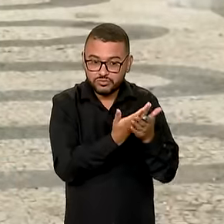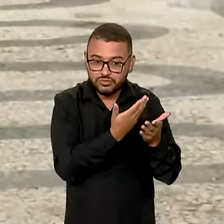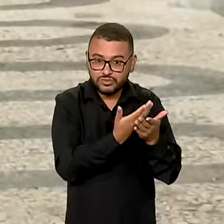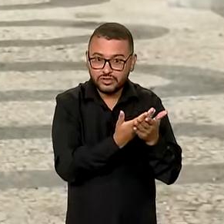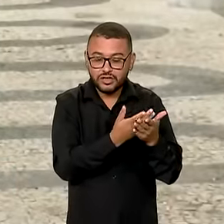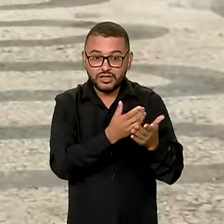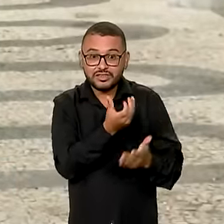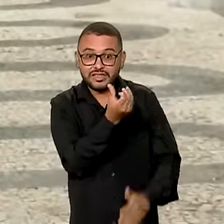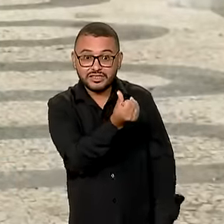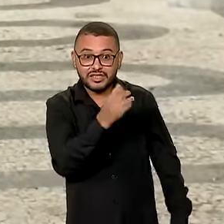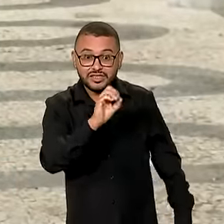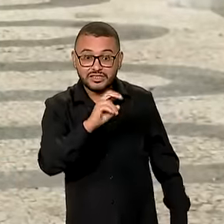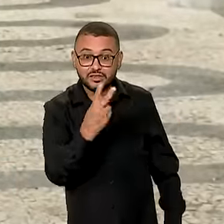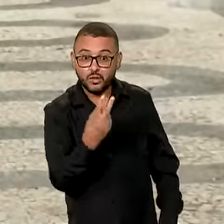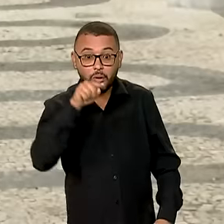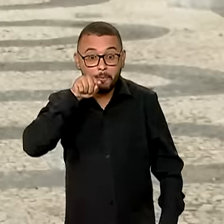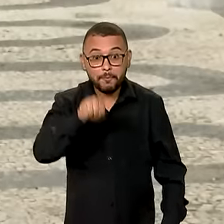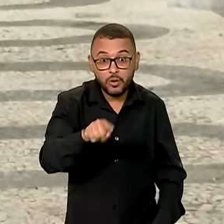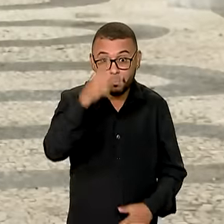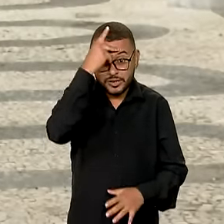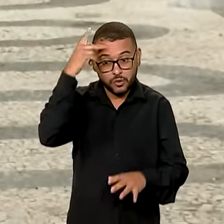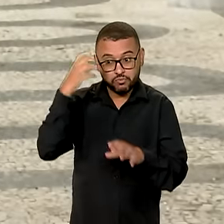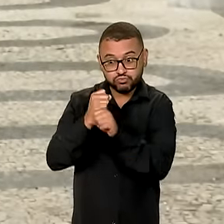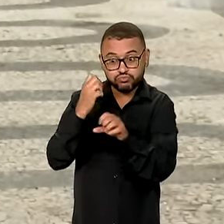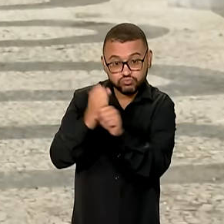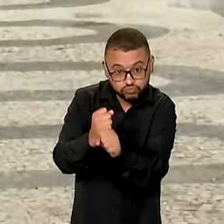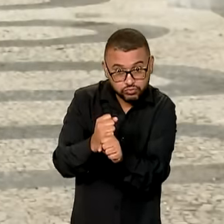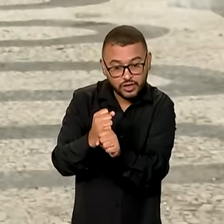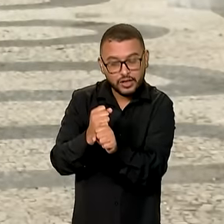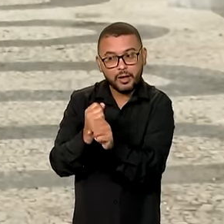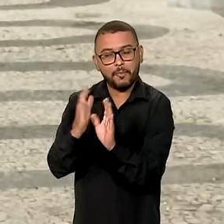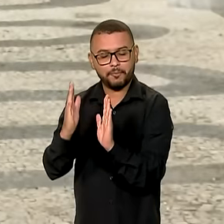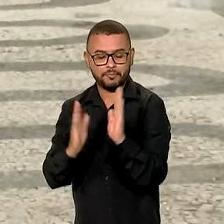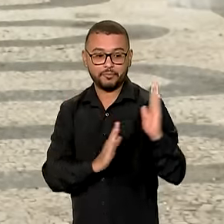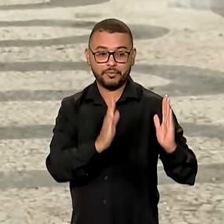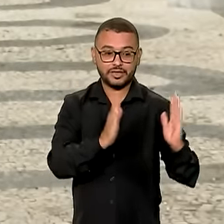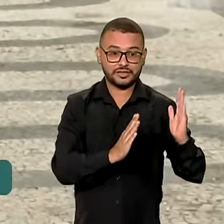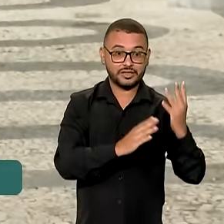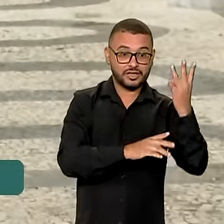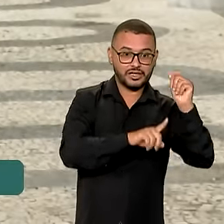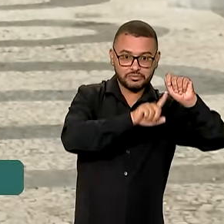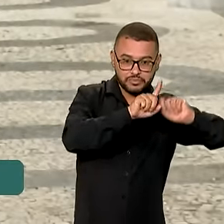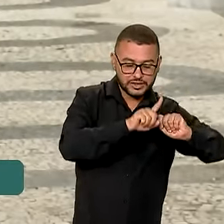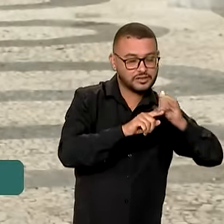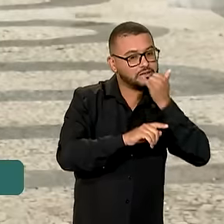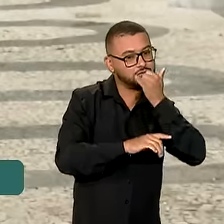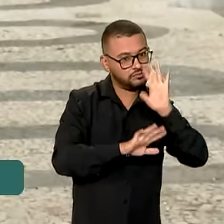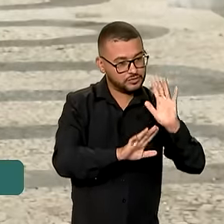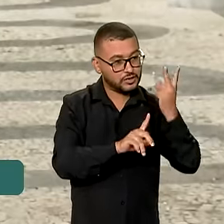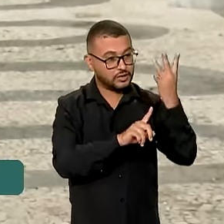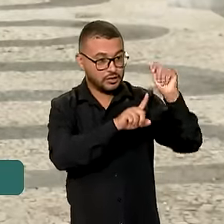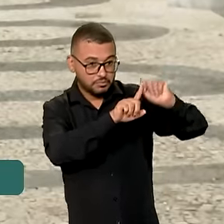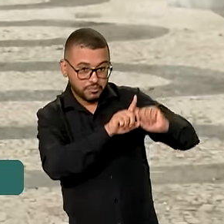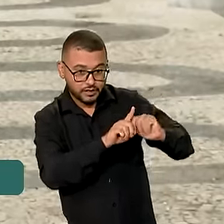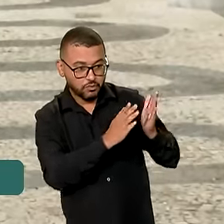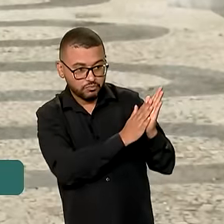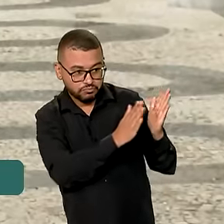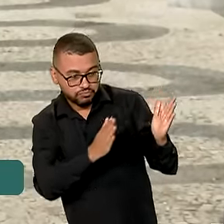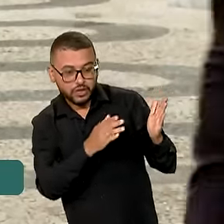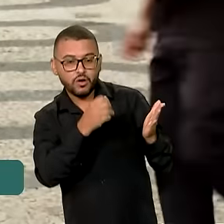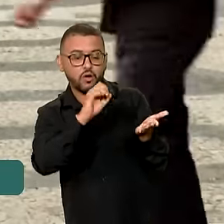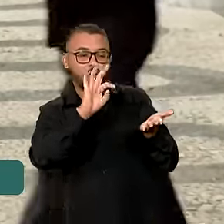de 602 mil no total. Apenas no primeiro trimestre deste ano, perdão, trimestre, foram